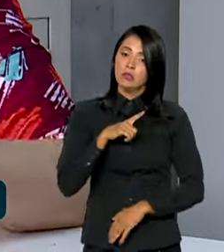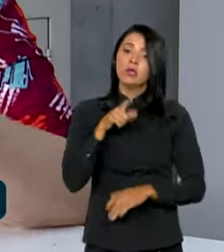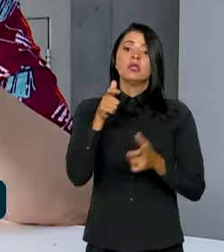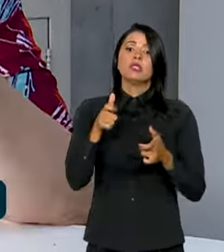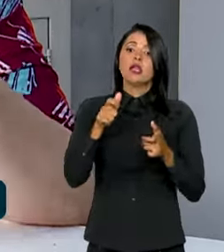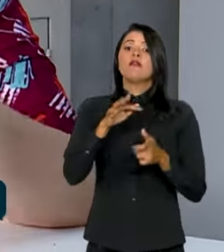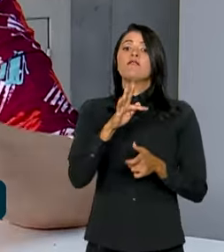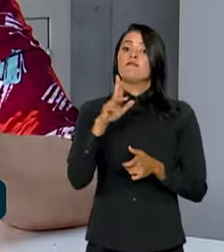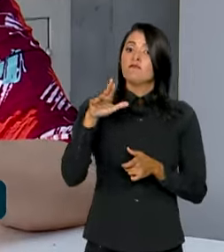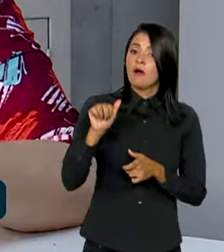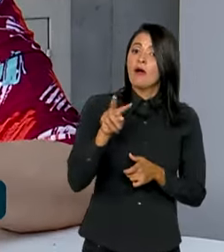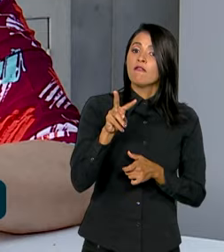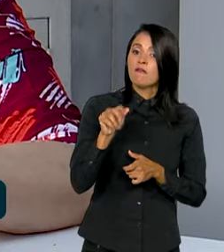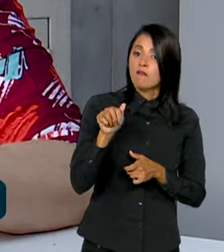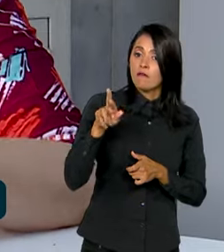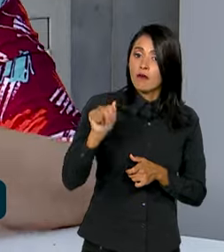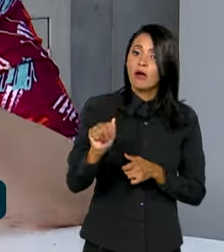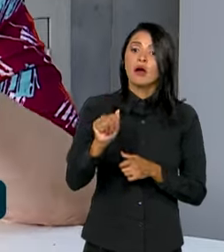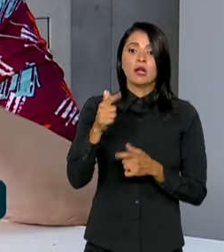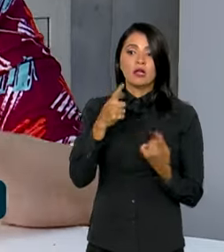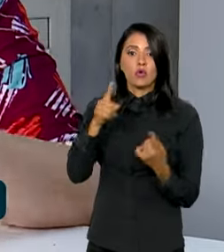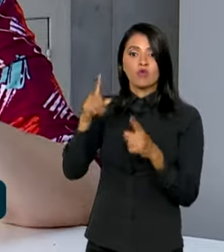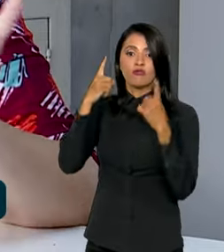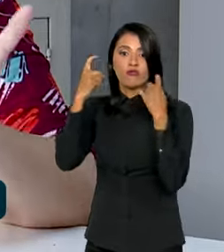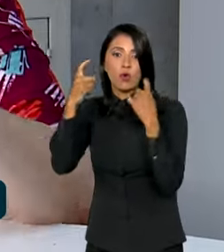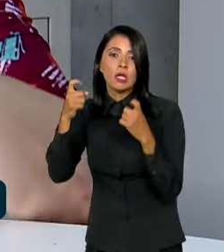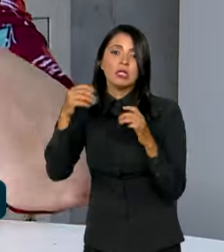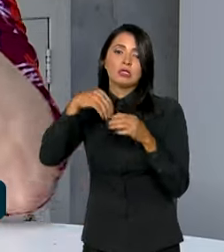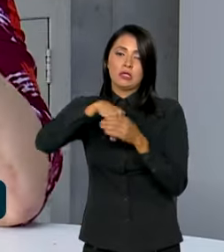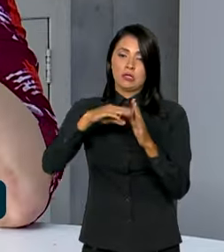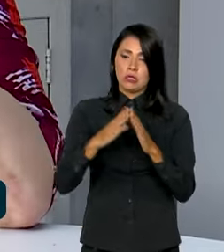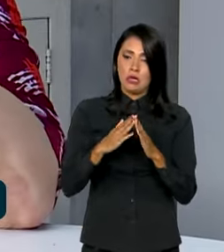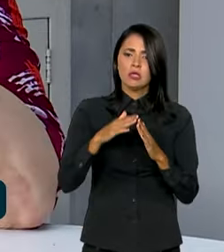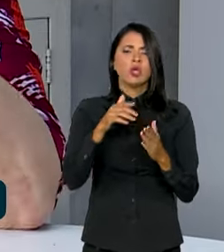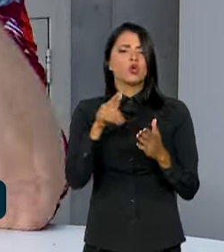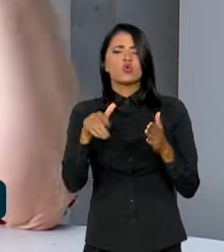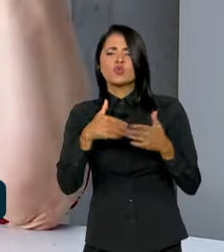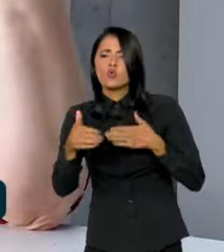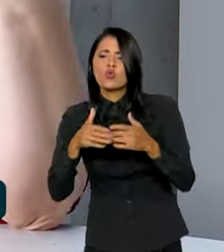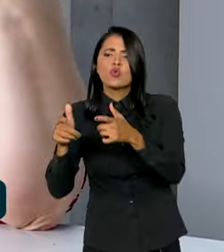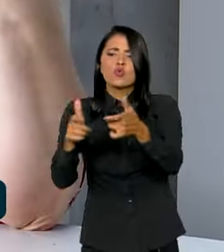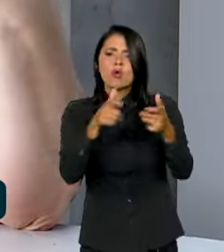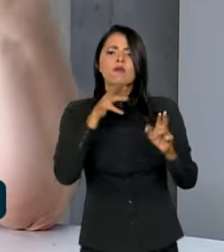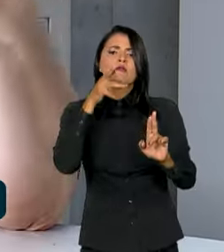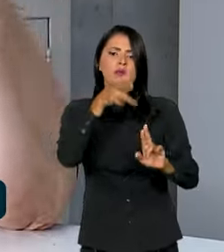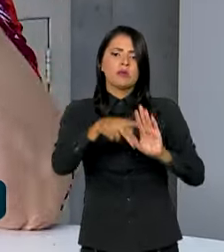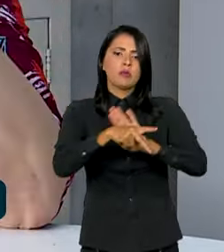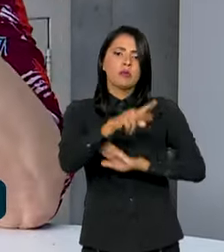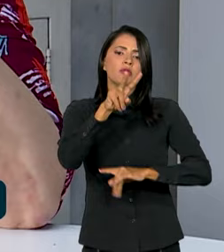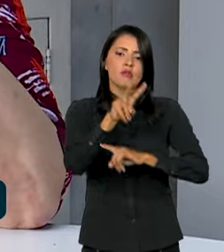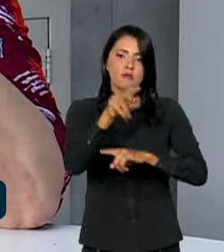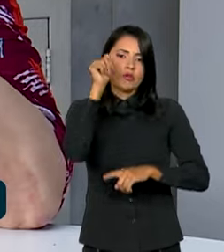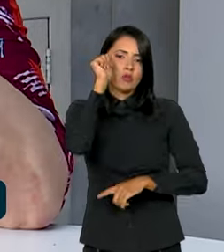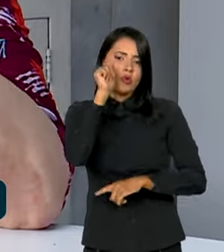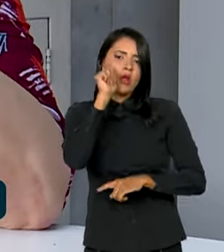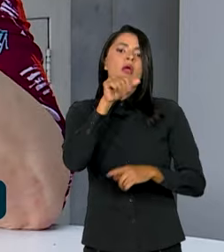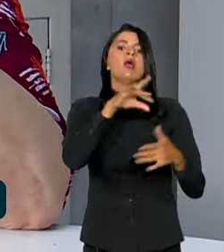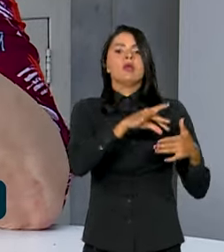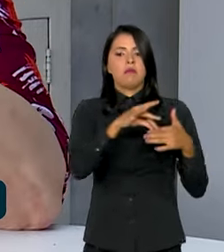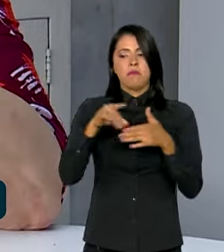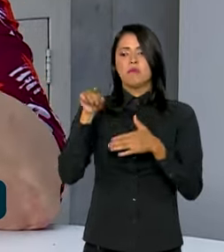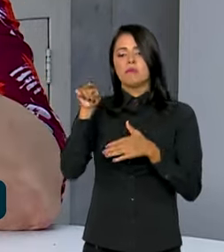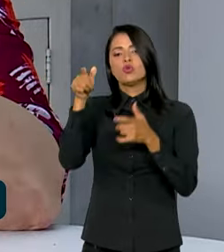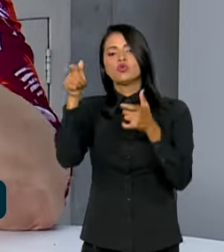violência doméstica, tem defensoria pública, ou em qualquer um dos centros de referência da mulher que eles encaminham para o serviço